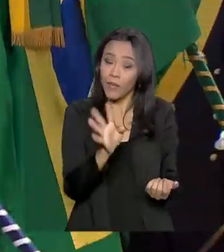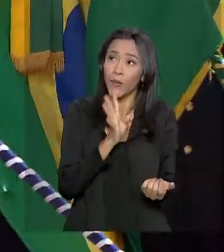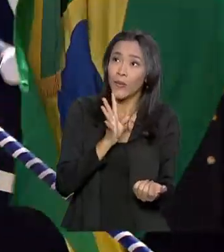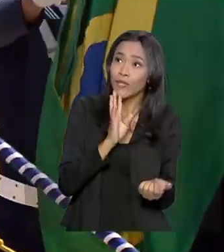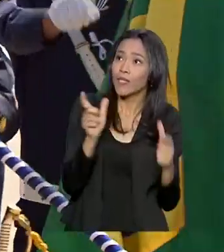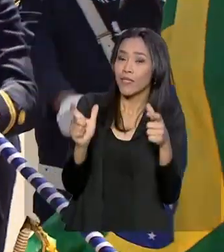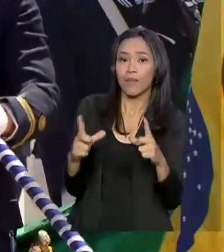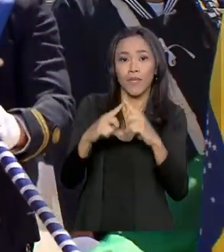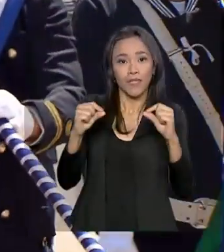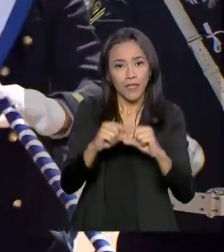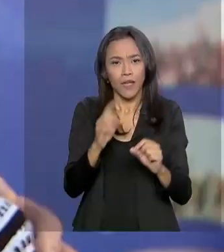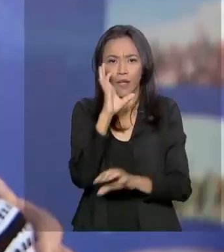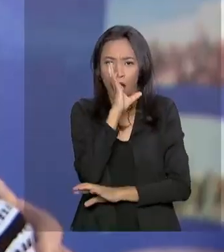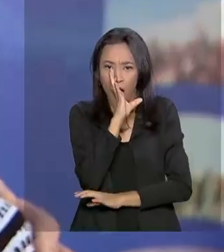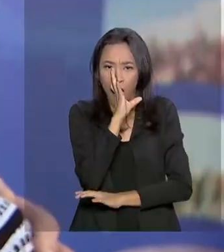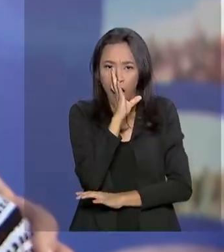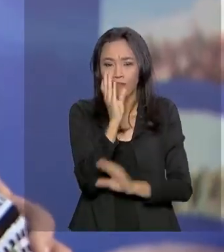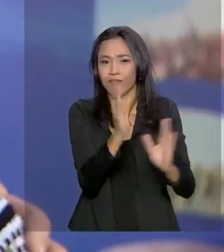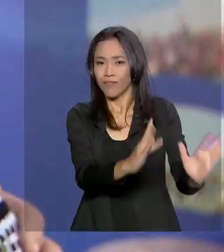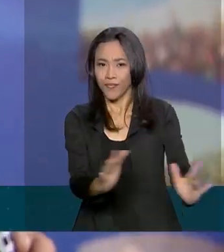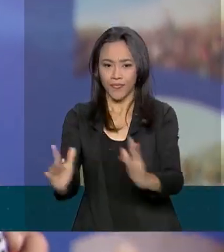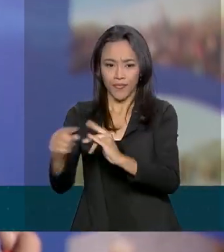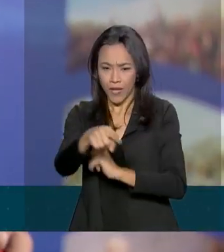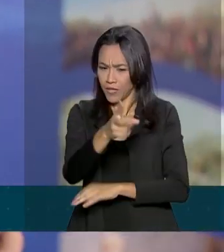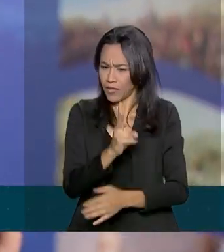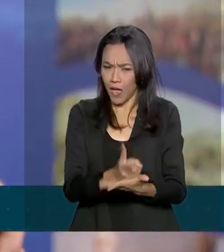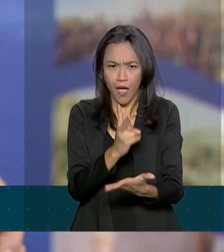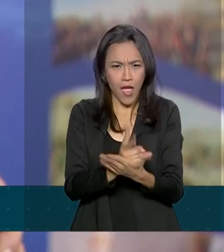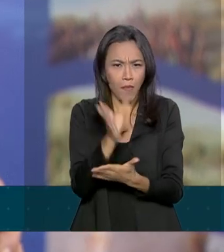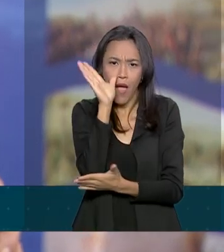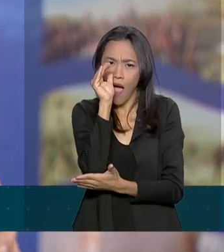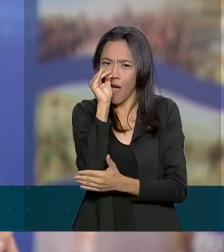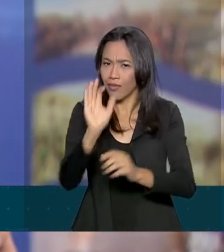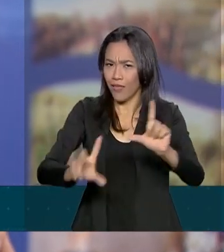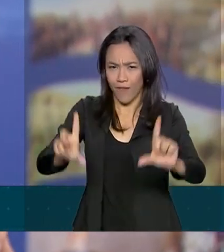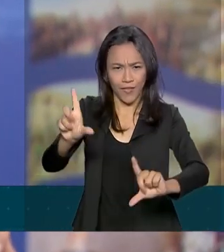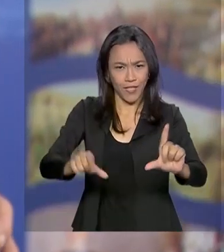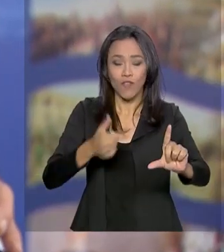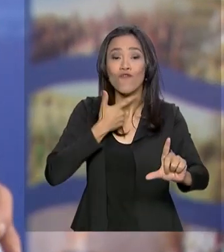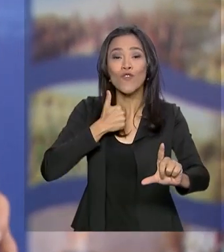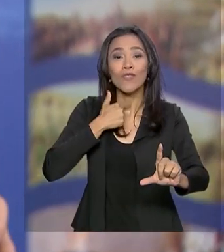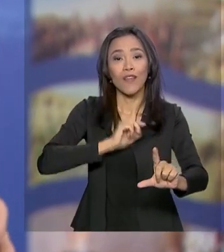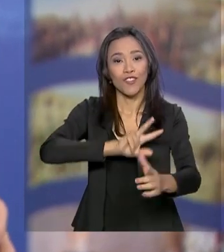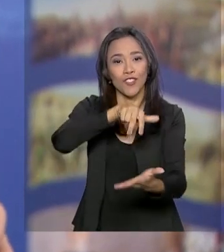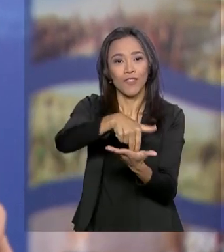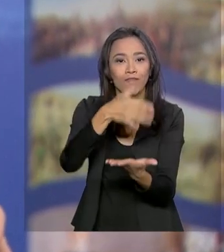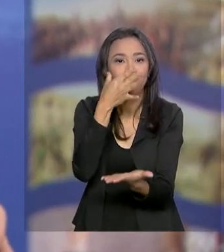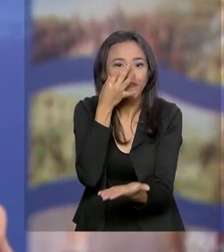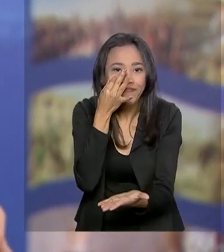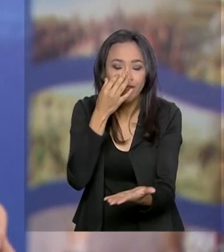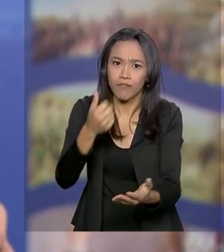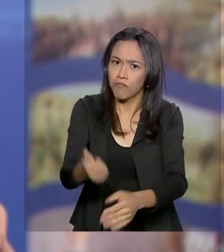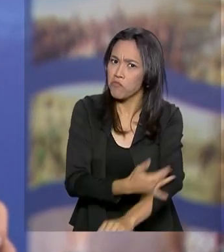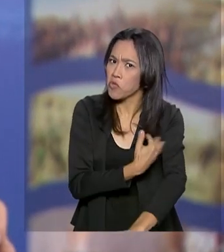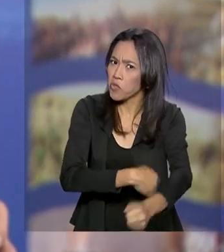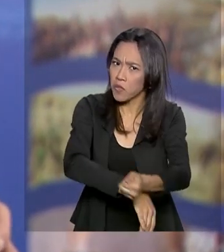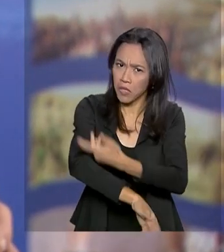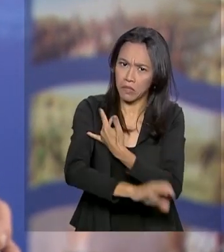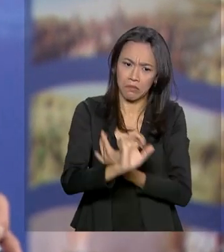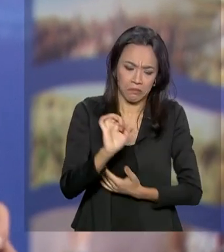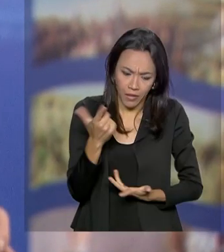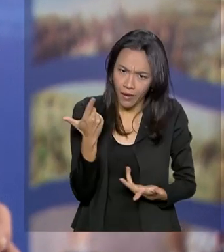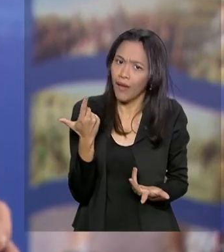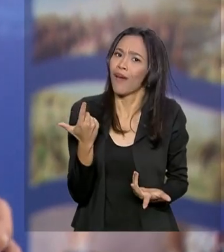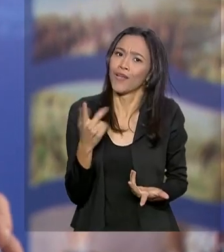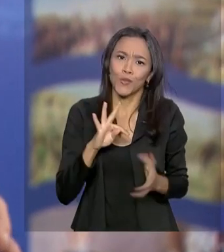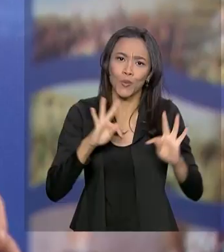e assistir a cerimônia. Eu via sempre pela televisão, eu tinha muita vontade de vir, né? É muito emocionante, claro, né? É um sentimento